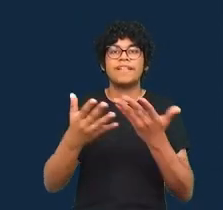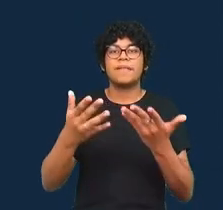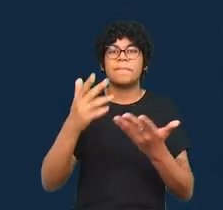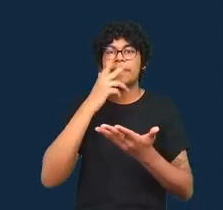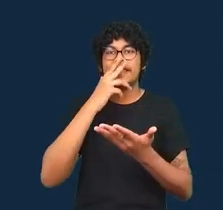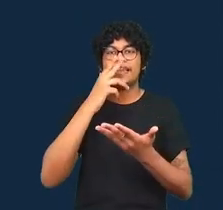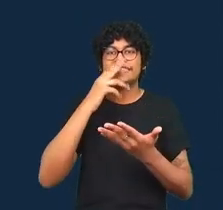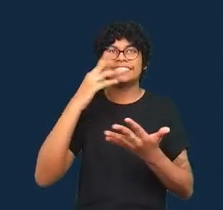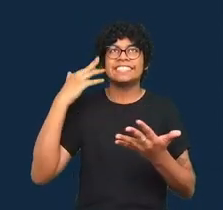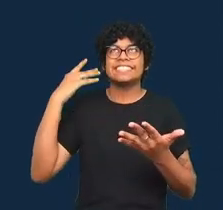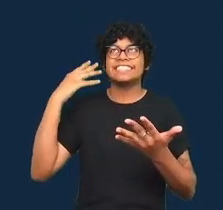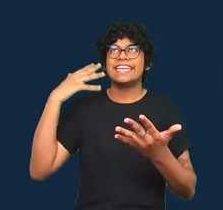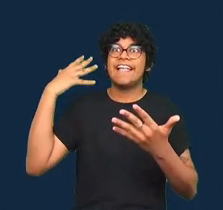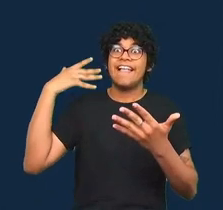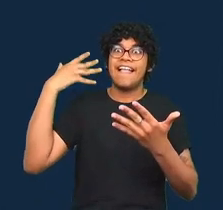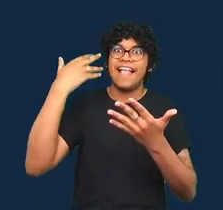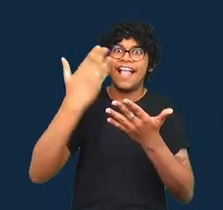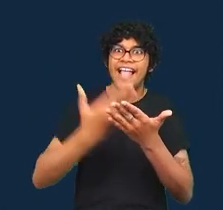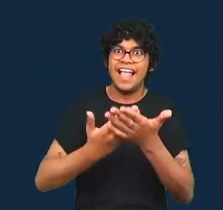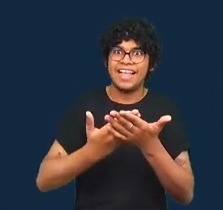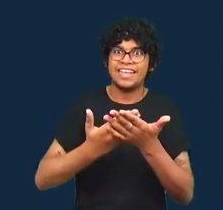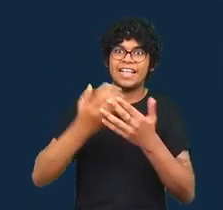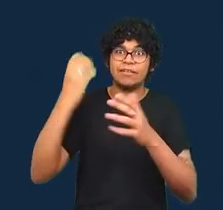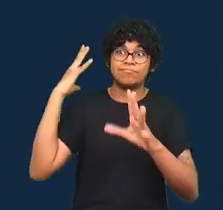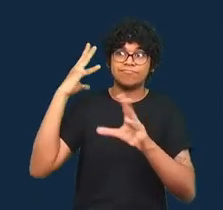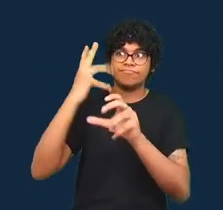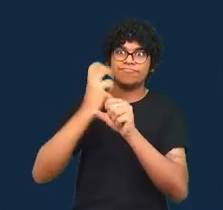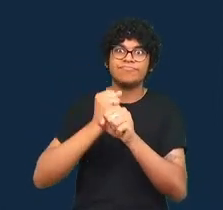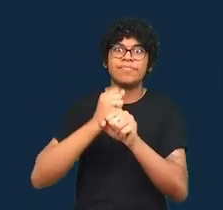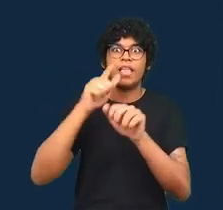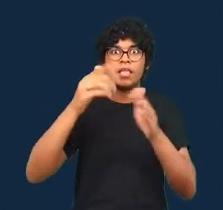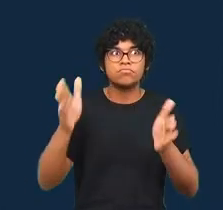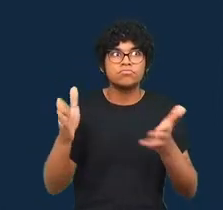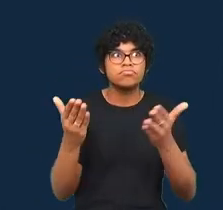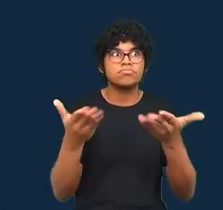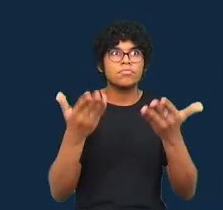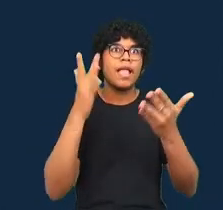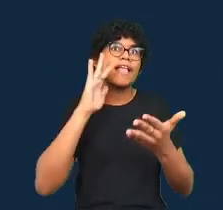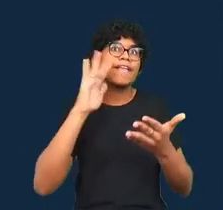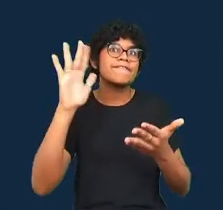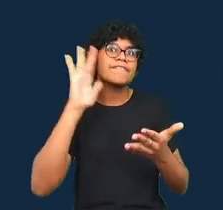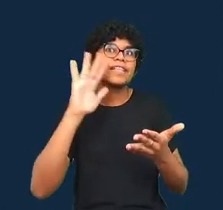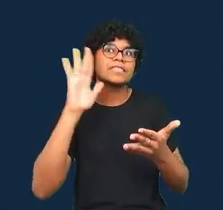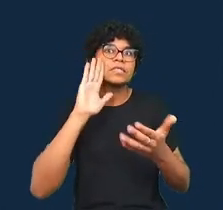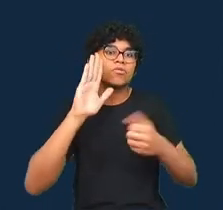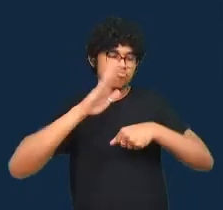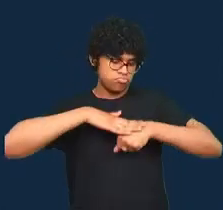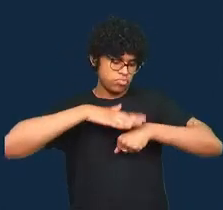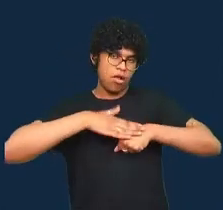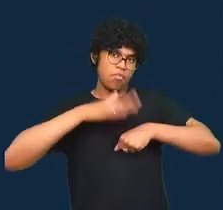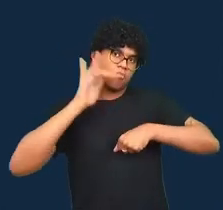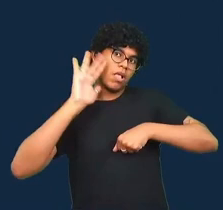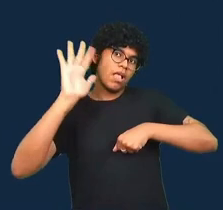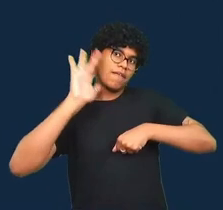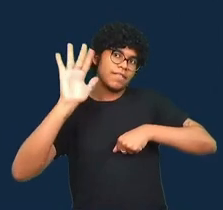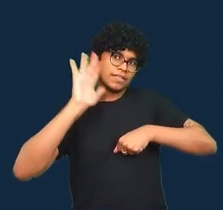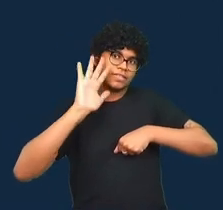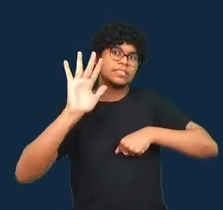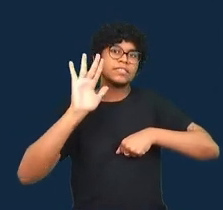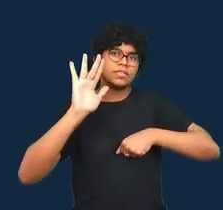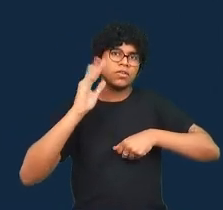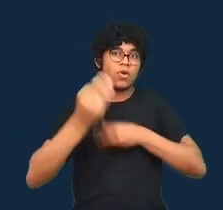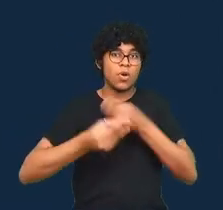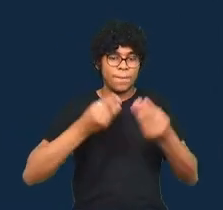maneira de encorajar a autoreflexividade a respeito dessa prática e como maneira de complementar aquilo que ele